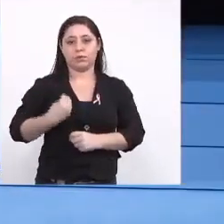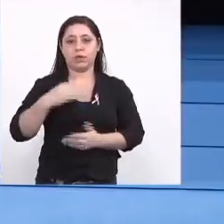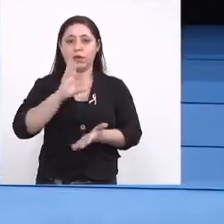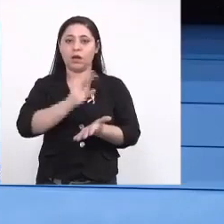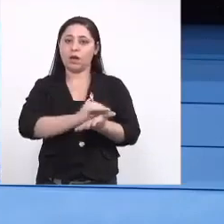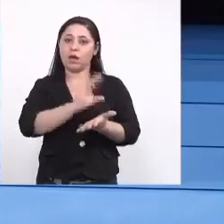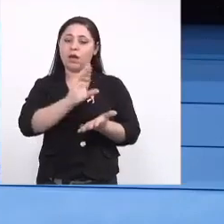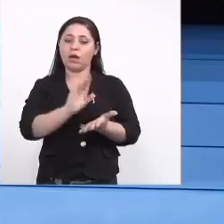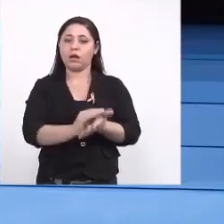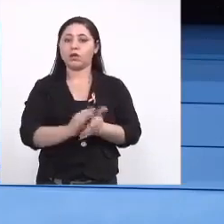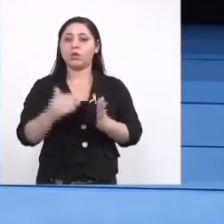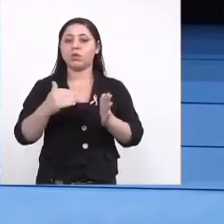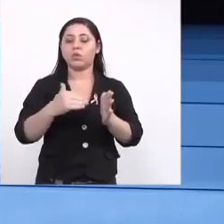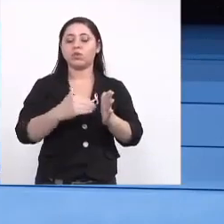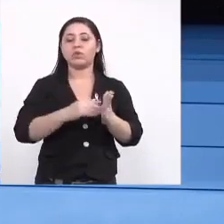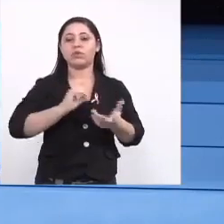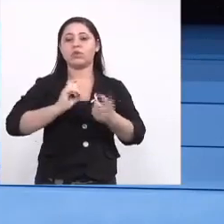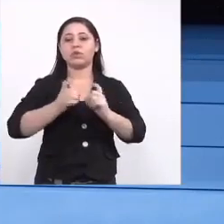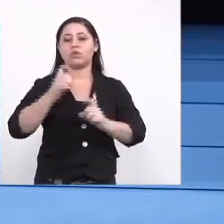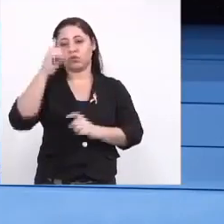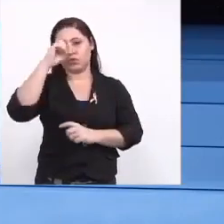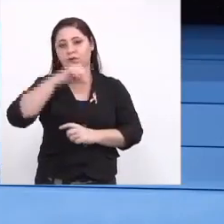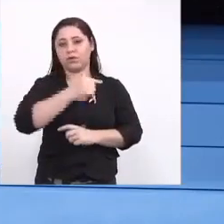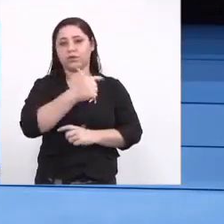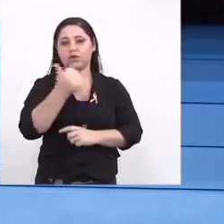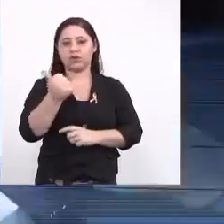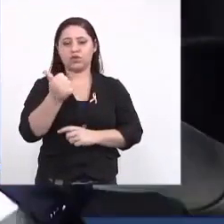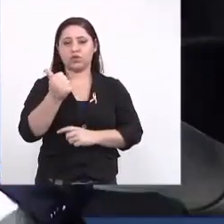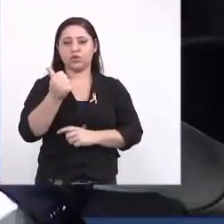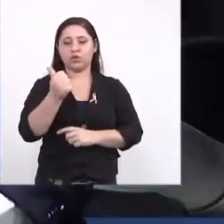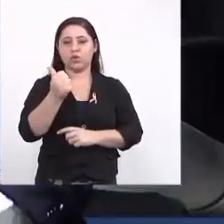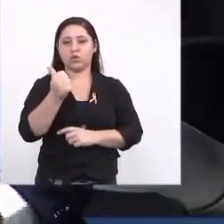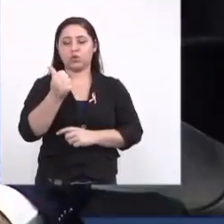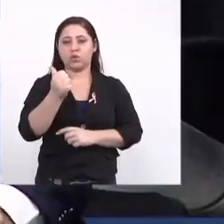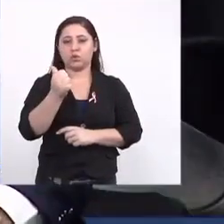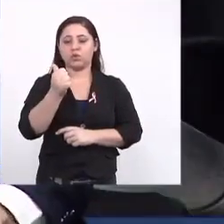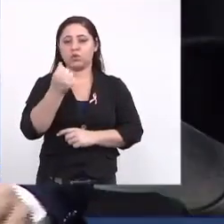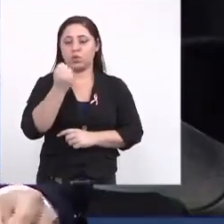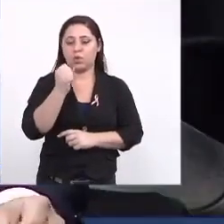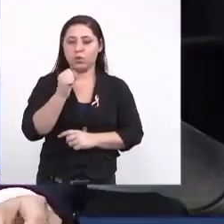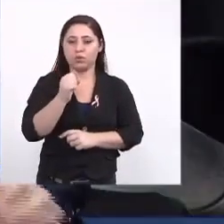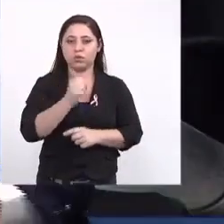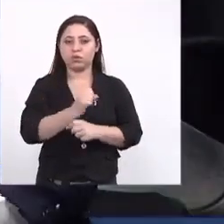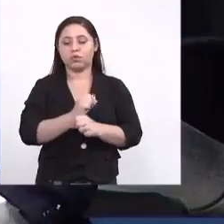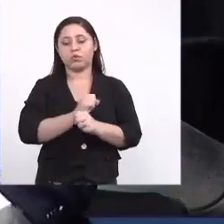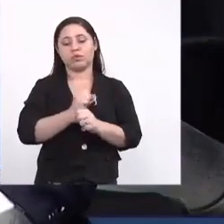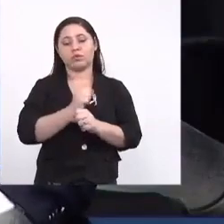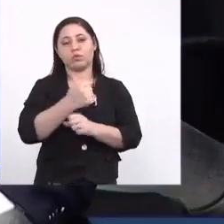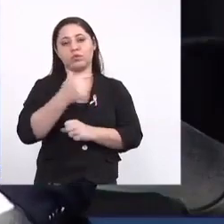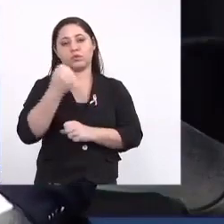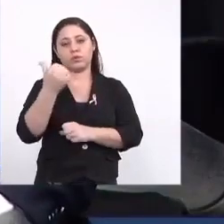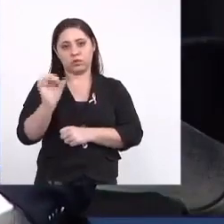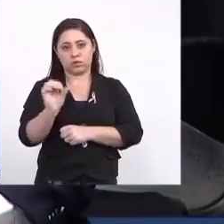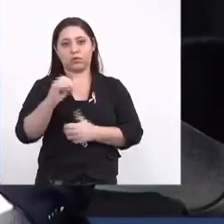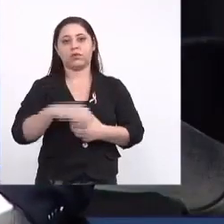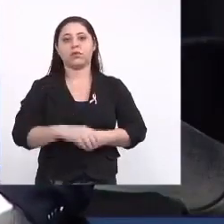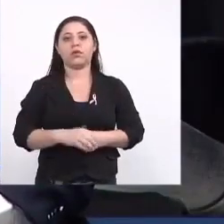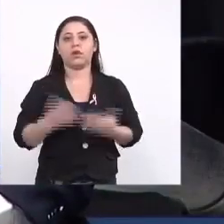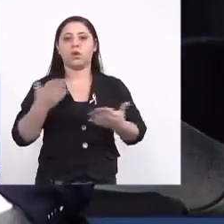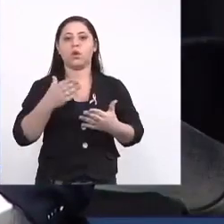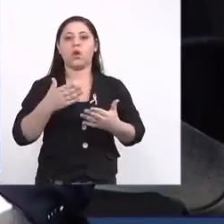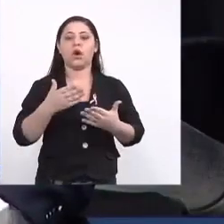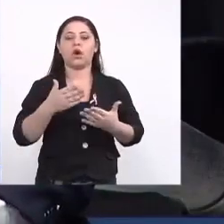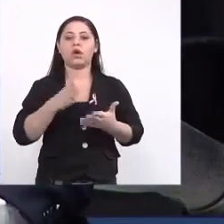da última reunião do dia 21 de 8 de 2019. Então, nesse momento, eu coloco em